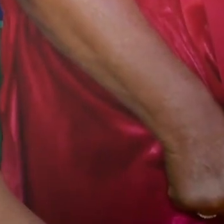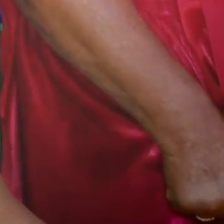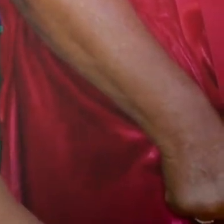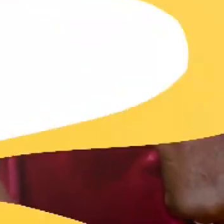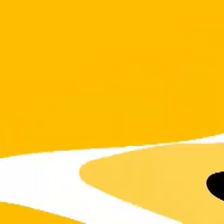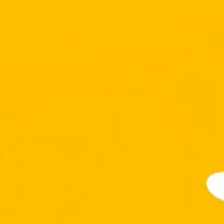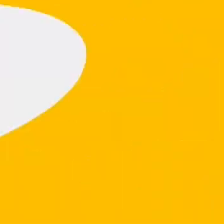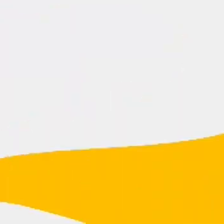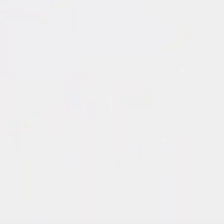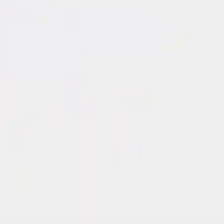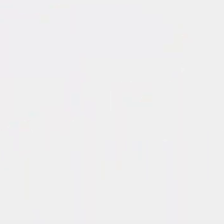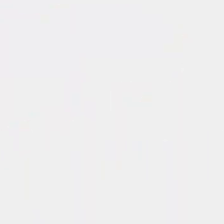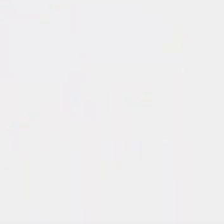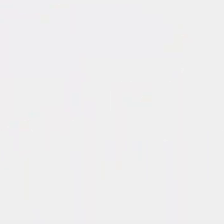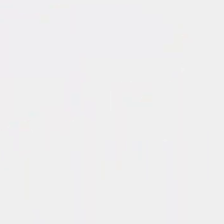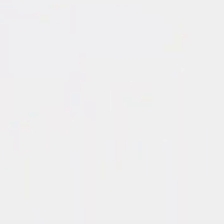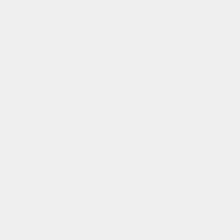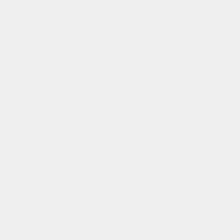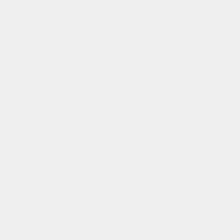as minhas componentes.